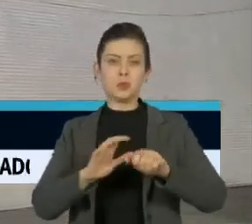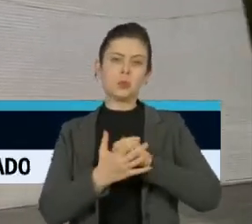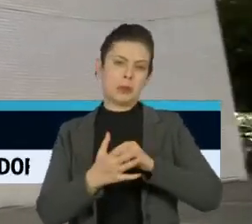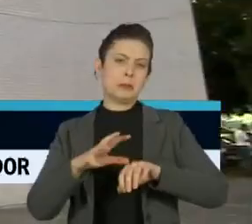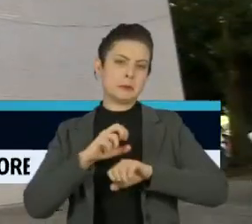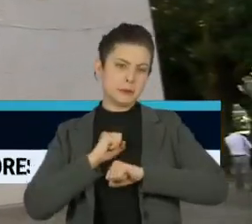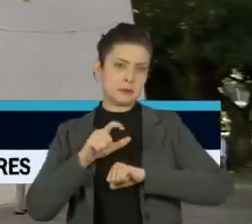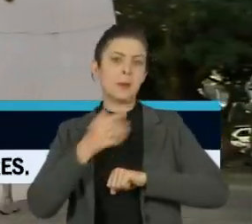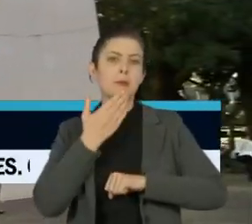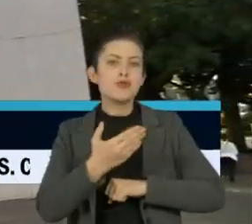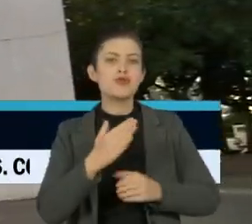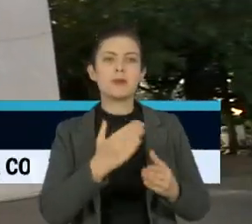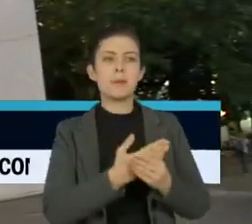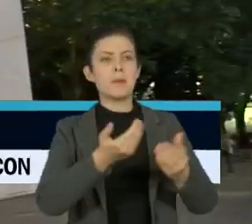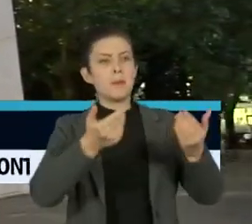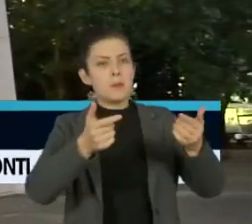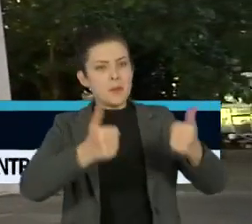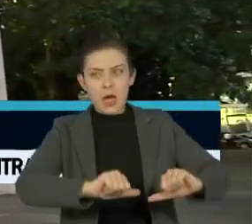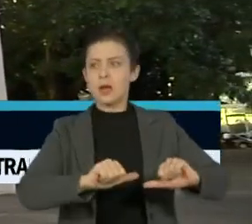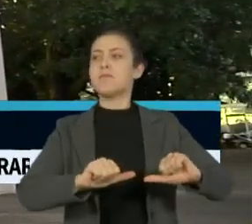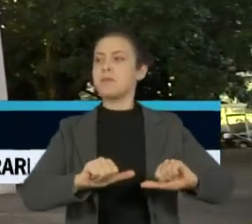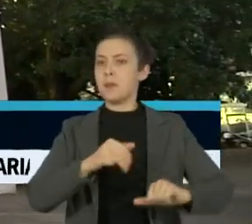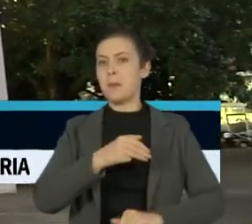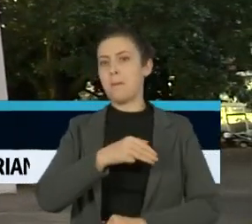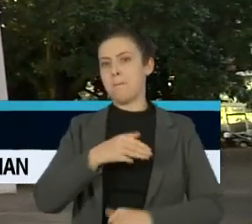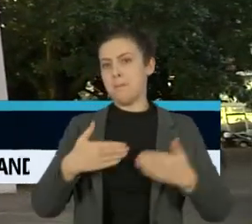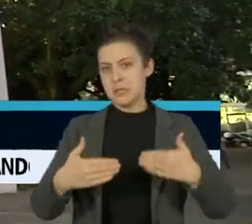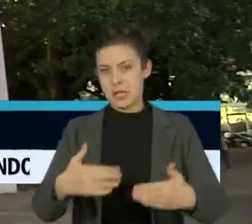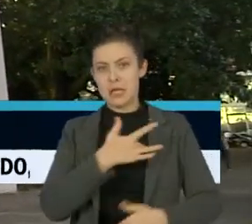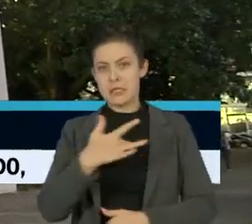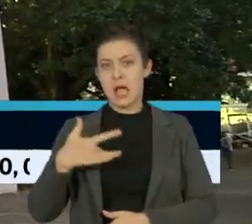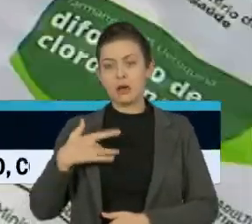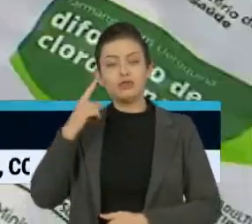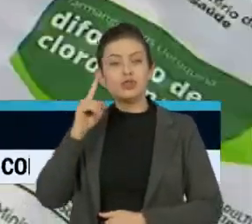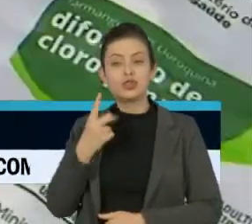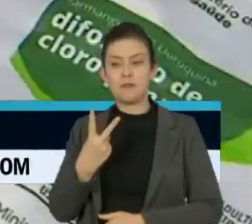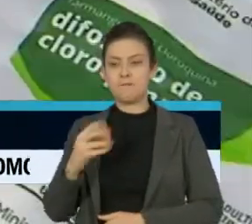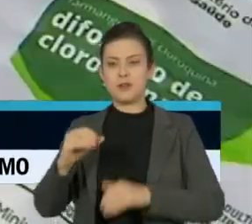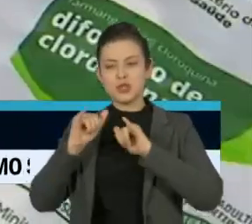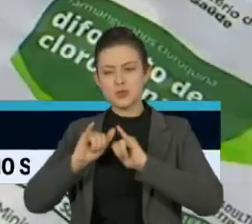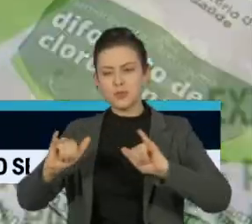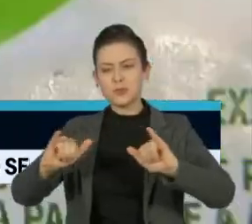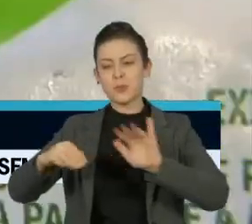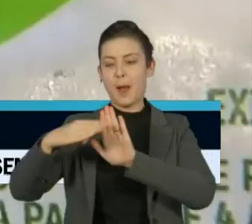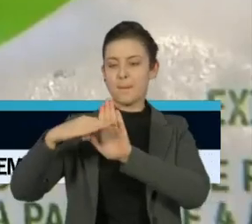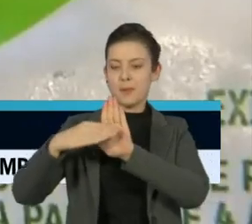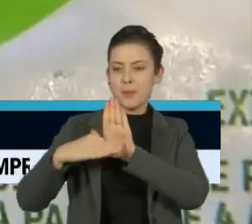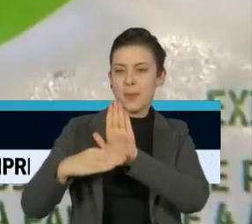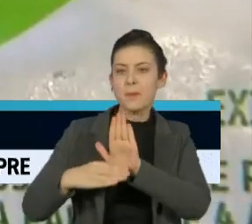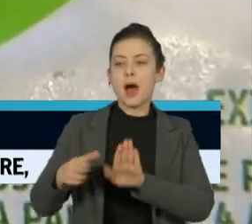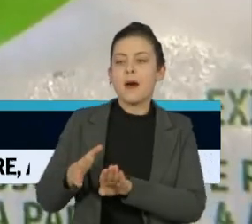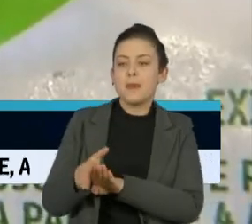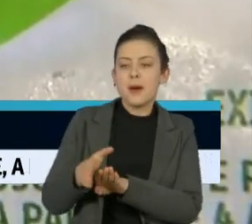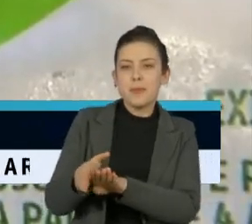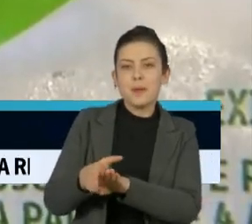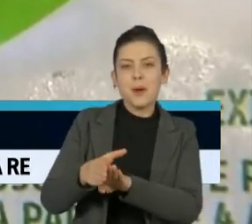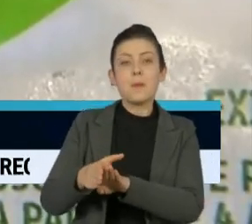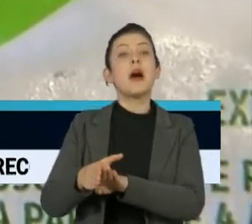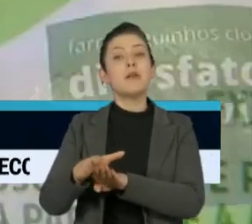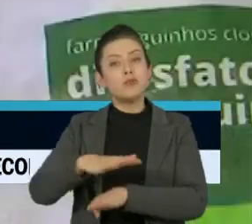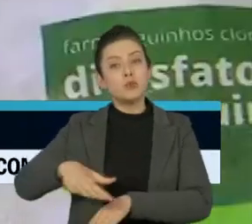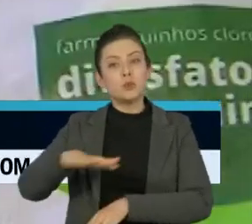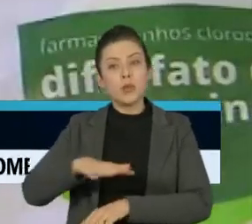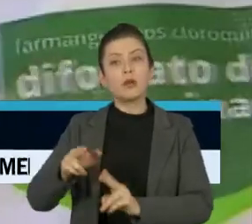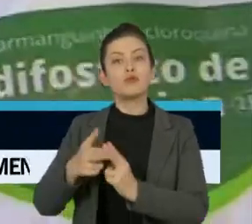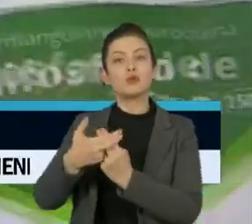pedido de suspensão foi encaminhado ao Ministério da Saúde, que no último dia 20 divulgou um protocolo recomendando à rede pública de saúde